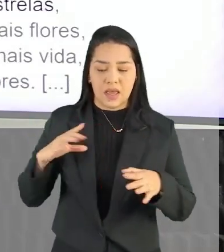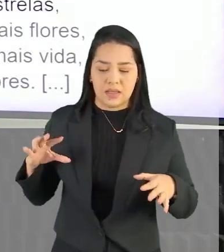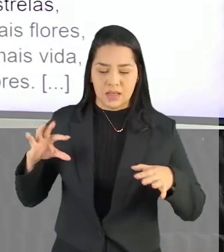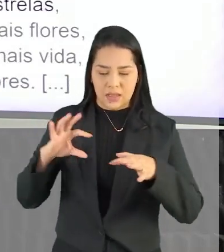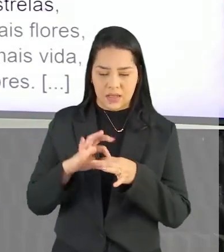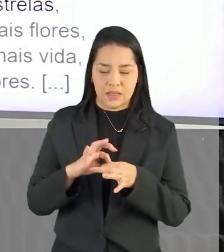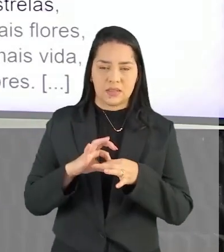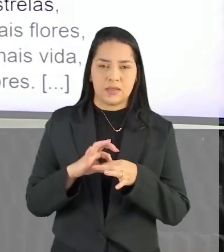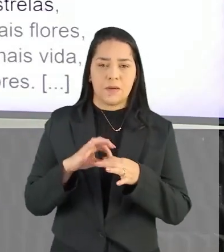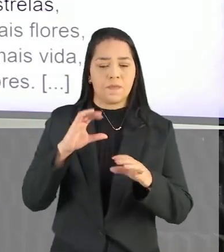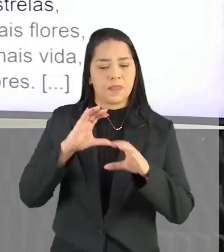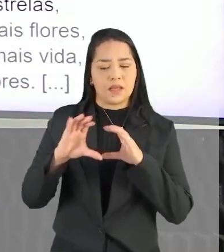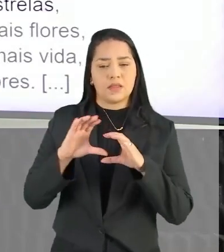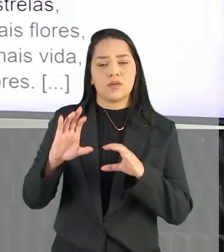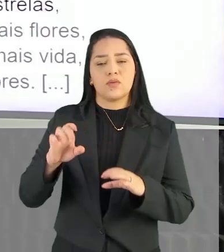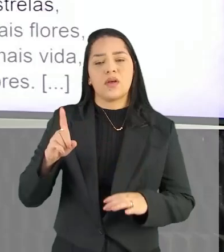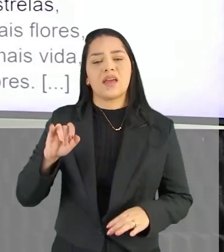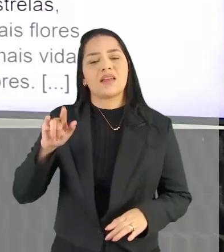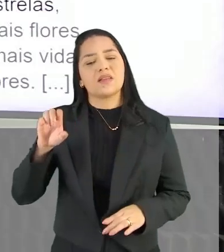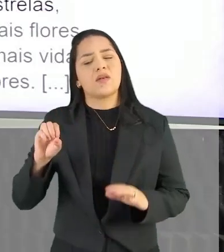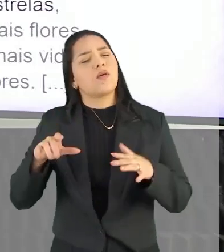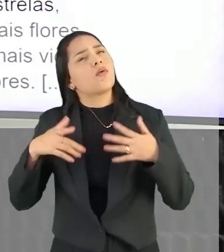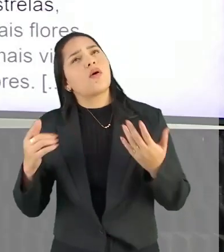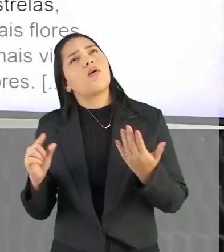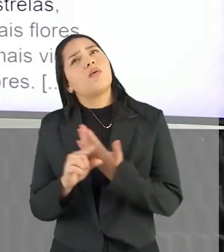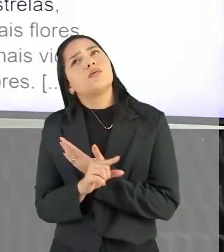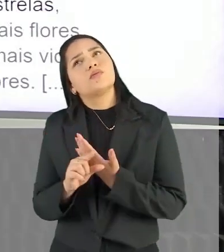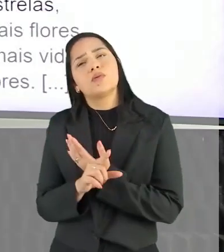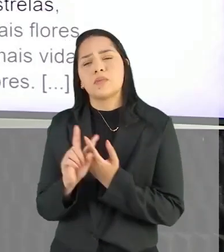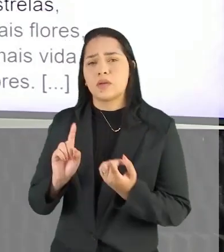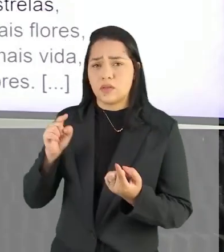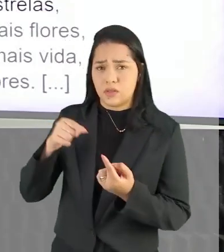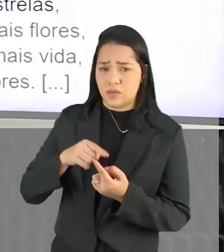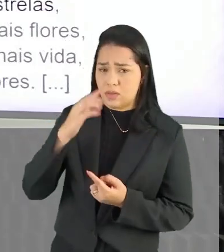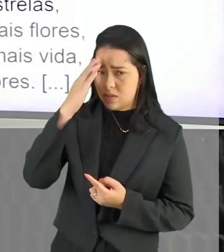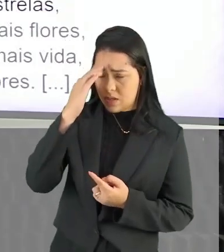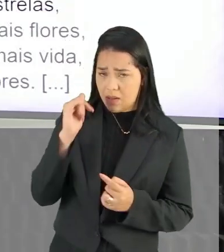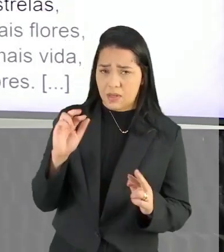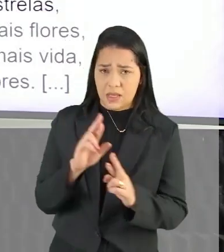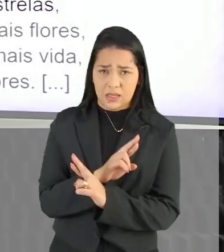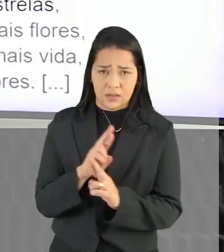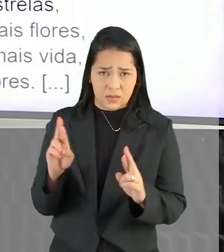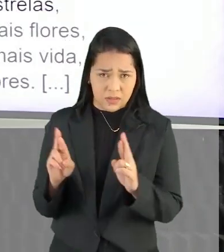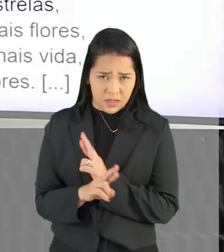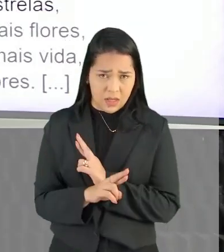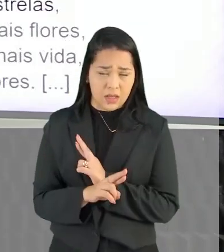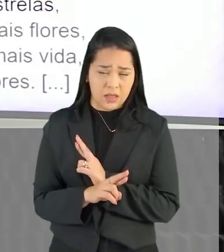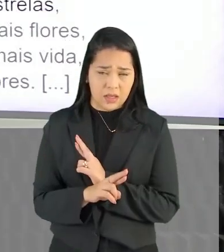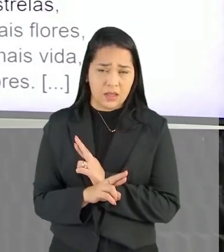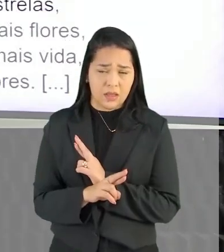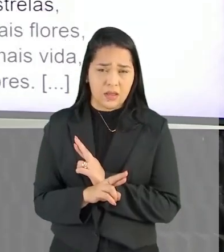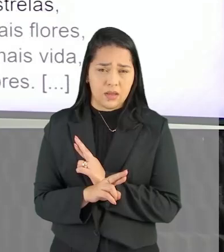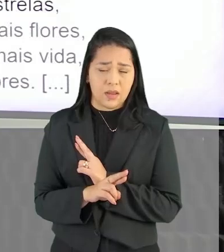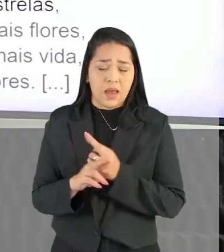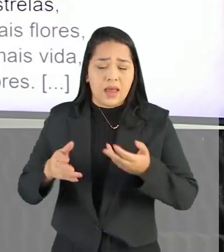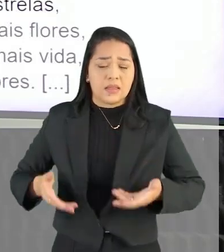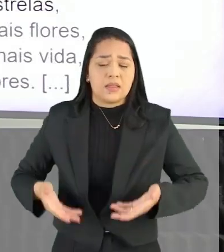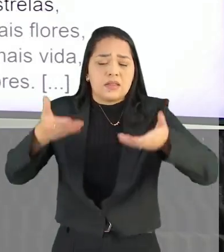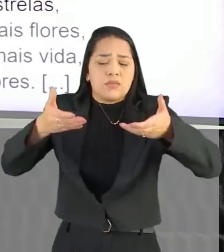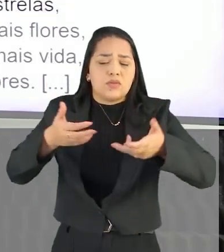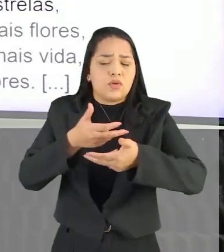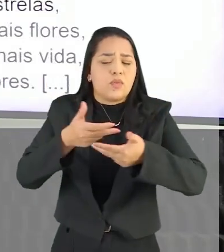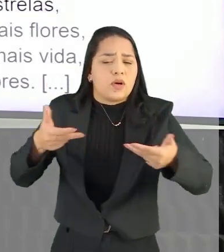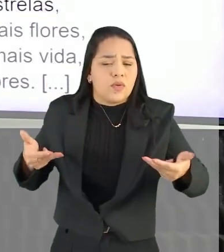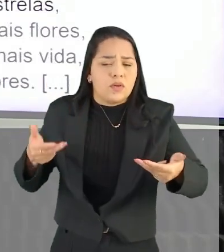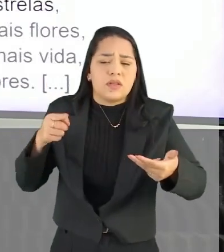ligação. Canção do Exílio, qual é o autor, qual a perspectiva? Então, gente já sabe que é algo relacionado à exaltação de alguma